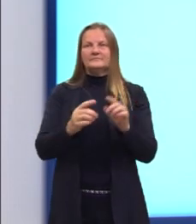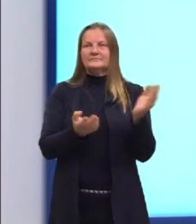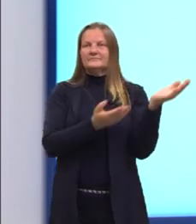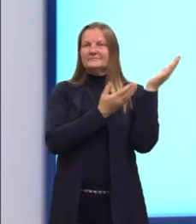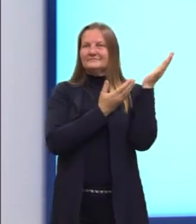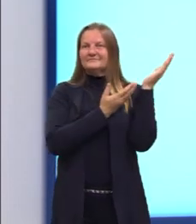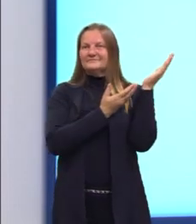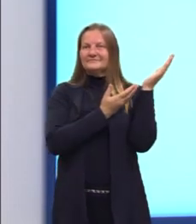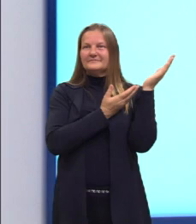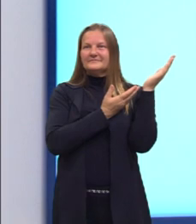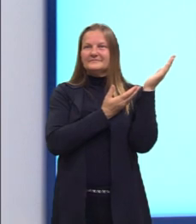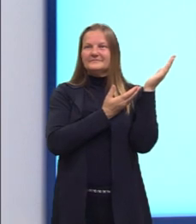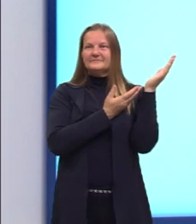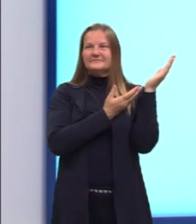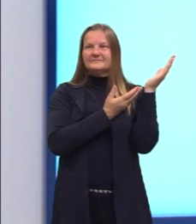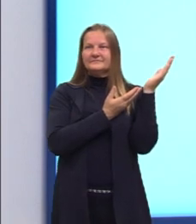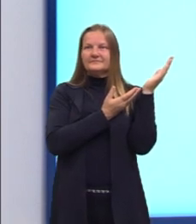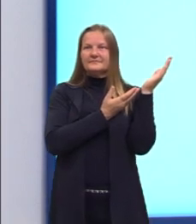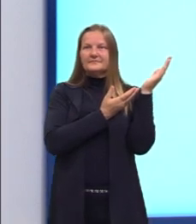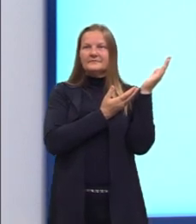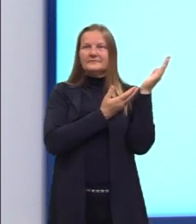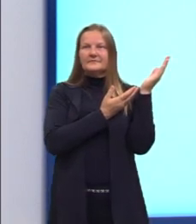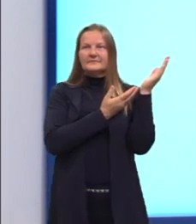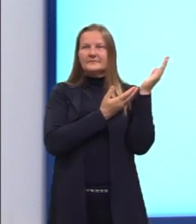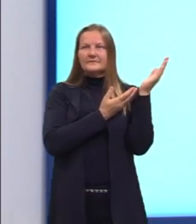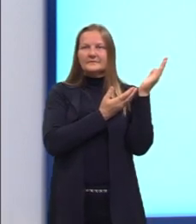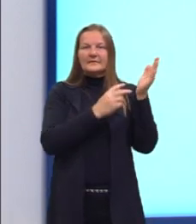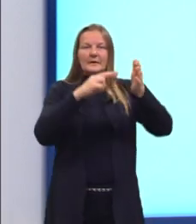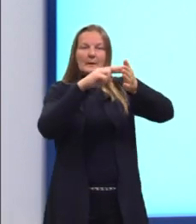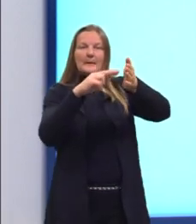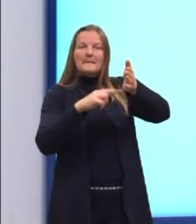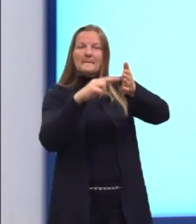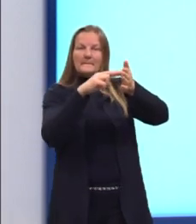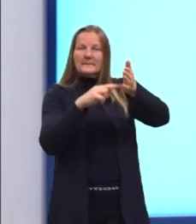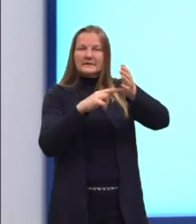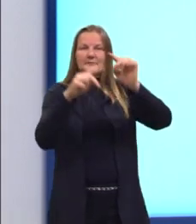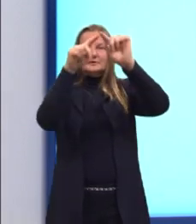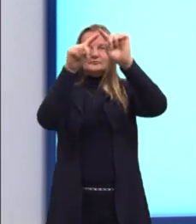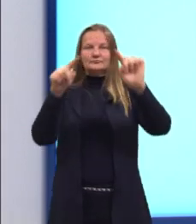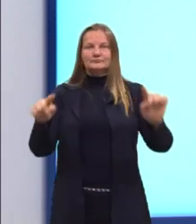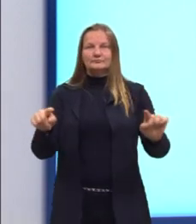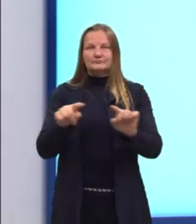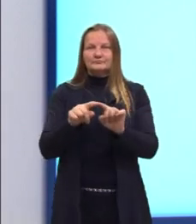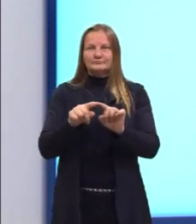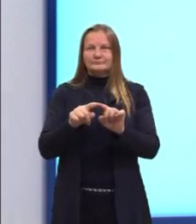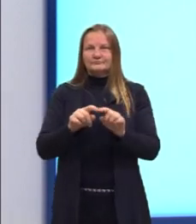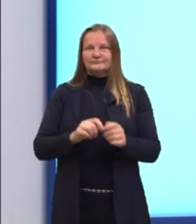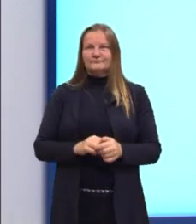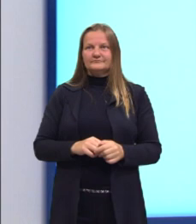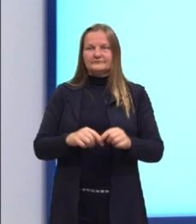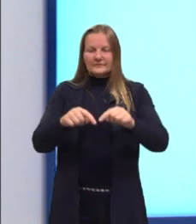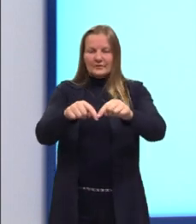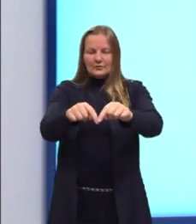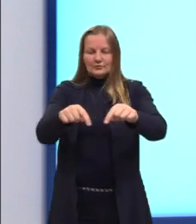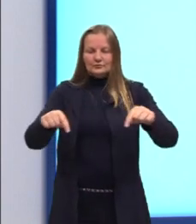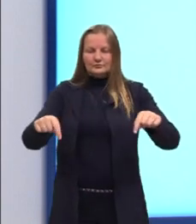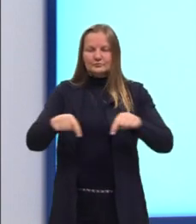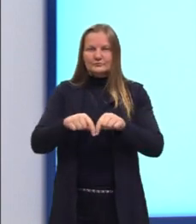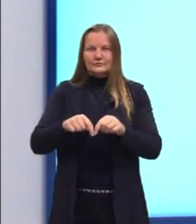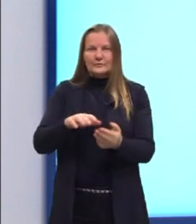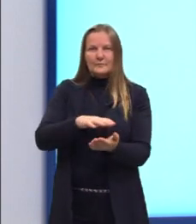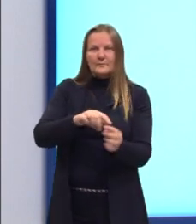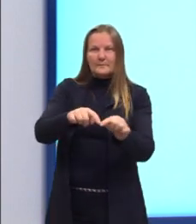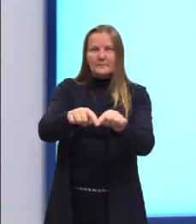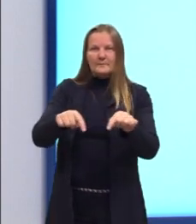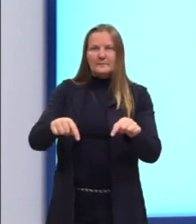Então, aqui nós temos a representação do prisma triangular. Então, as bases são formadas por triângulos.